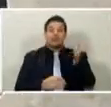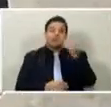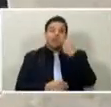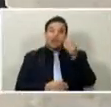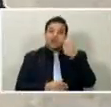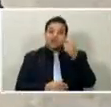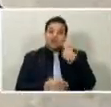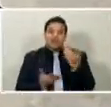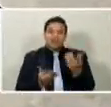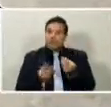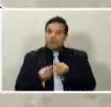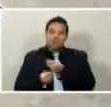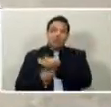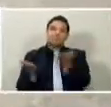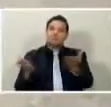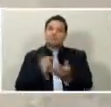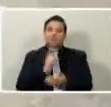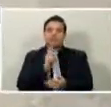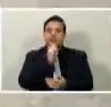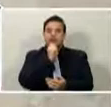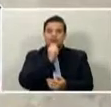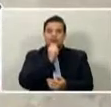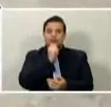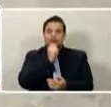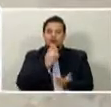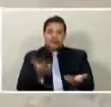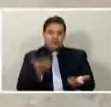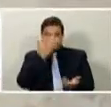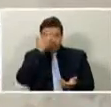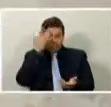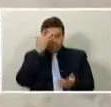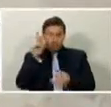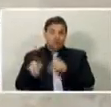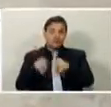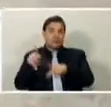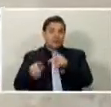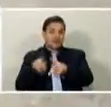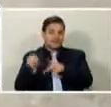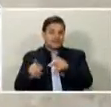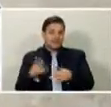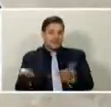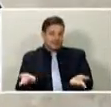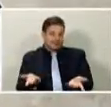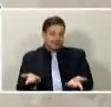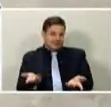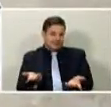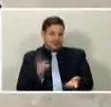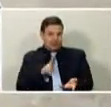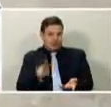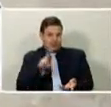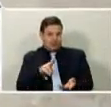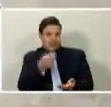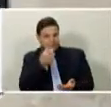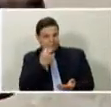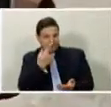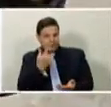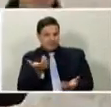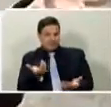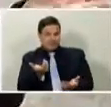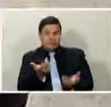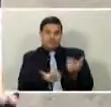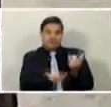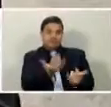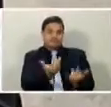não foi para o consumidor, o consumidor não, para o usuário das nossas UBS. Foi